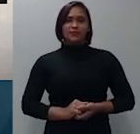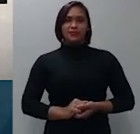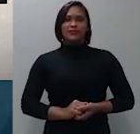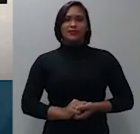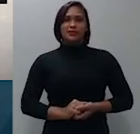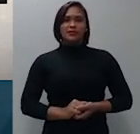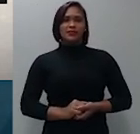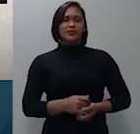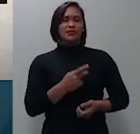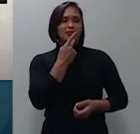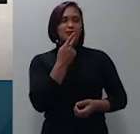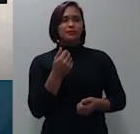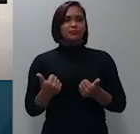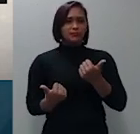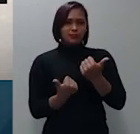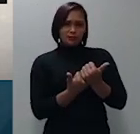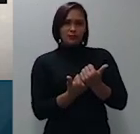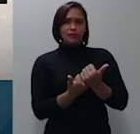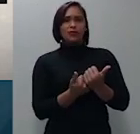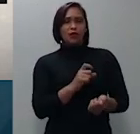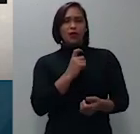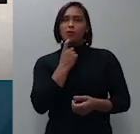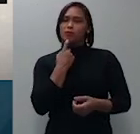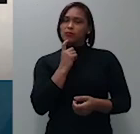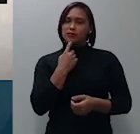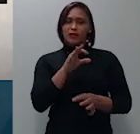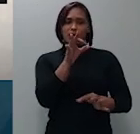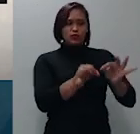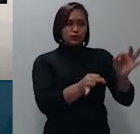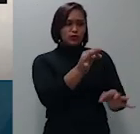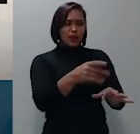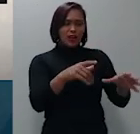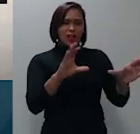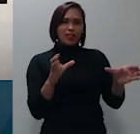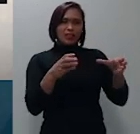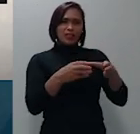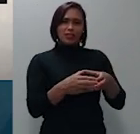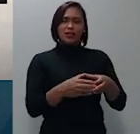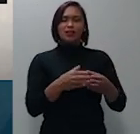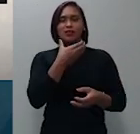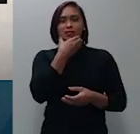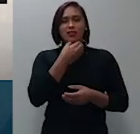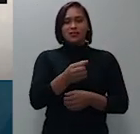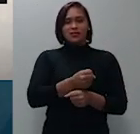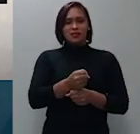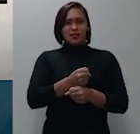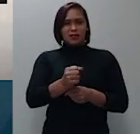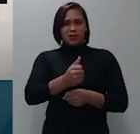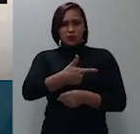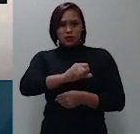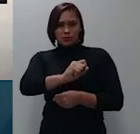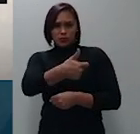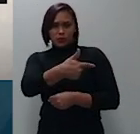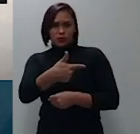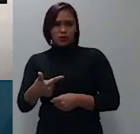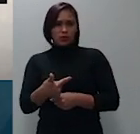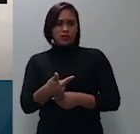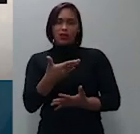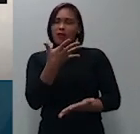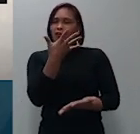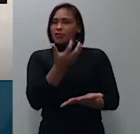eminente ministro Luiz Felipe Salomão julgado nessa turma em dezembro de 2012 negou o provimento ao apelo